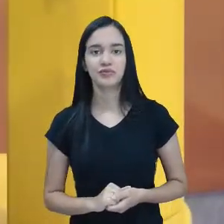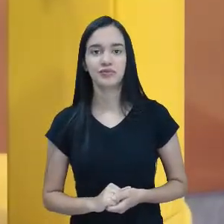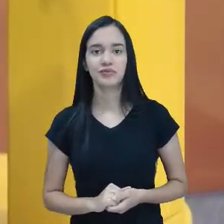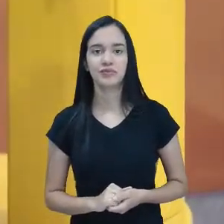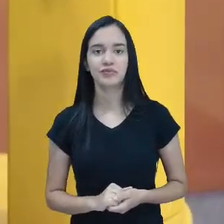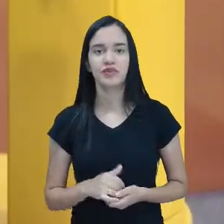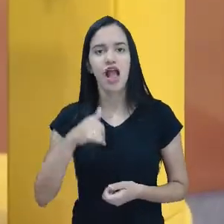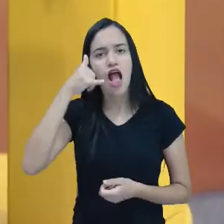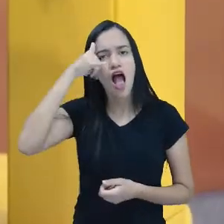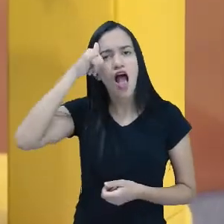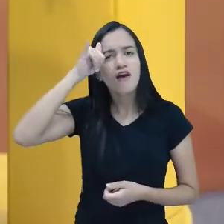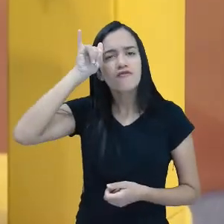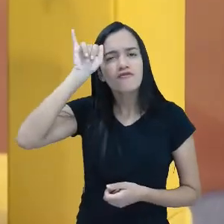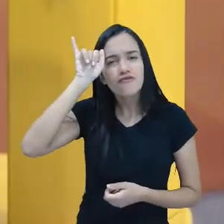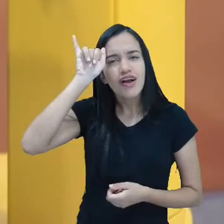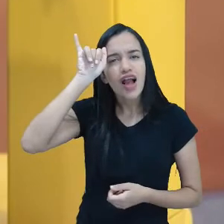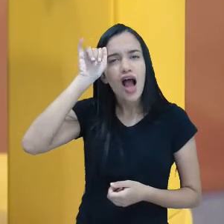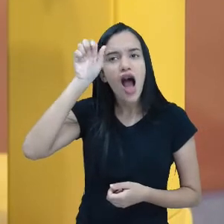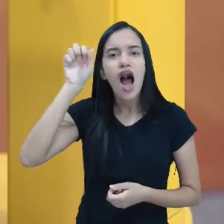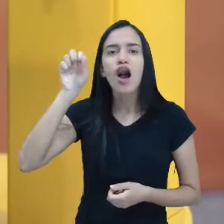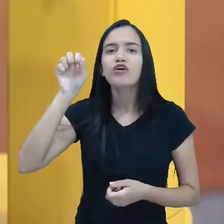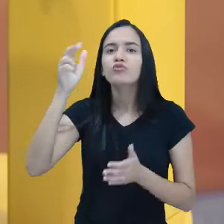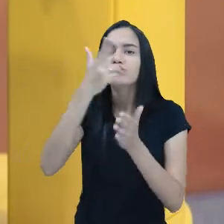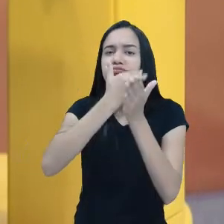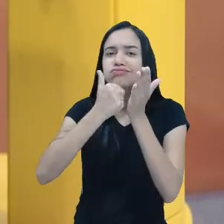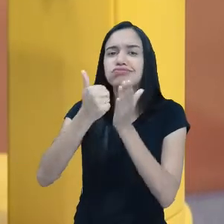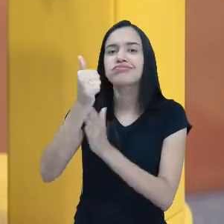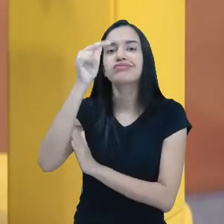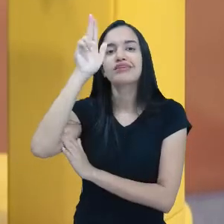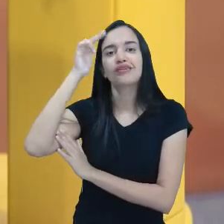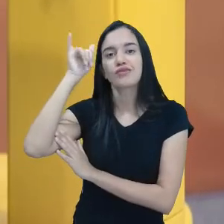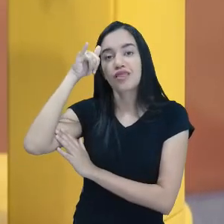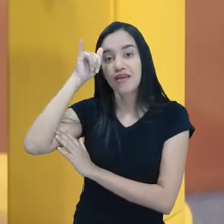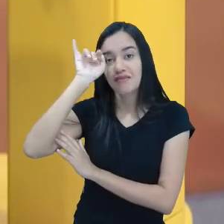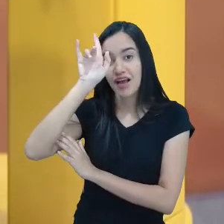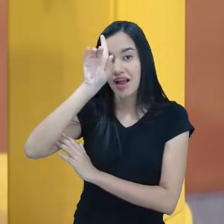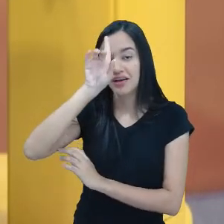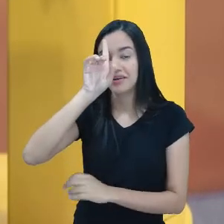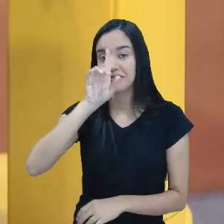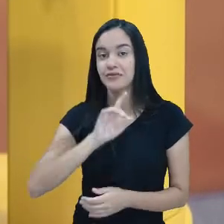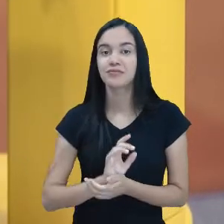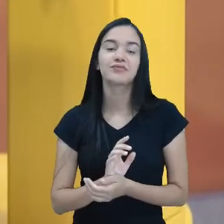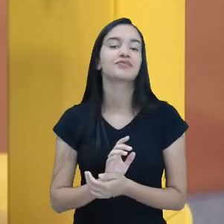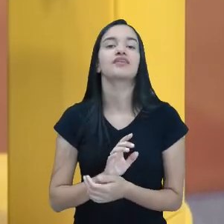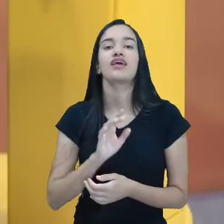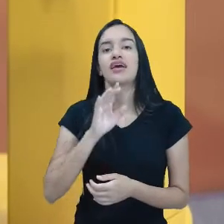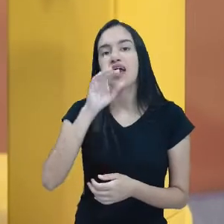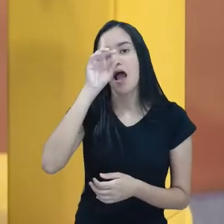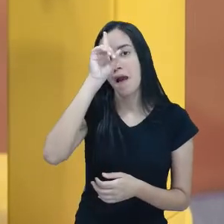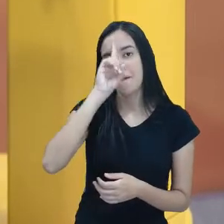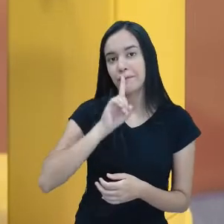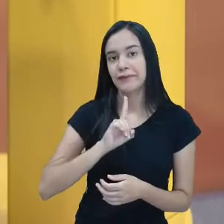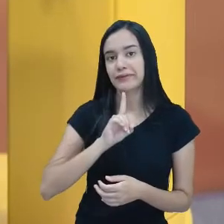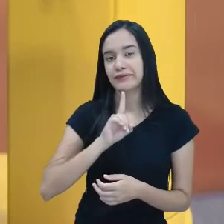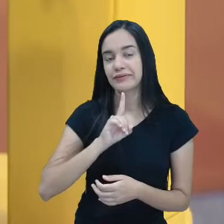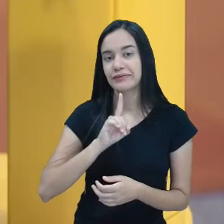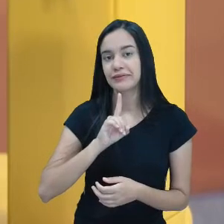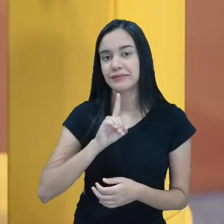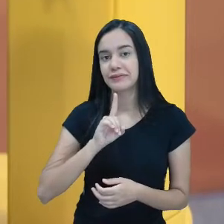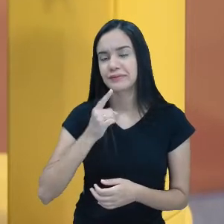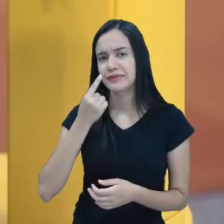Vaca. Ó, desenho da vaca. Ó, aí. Amarela. Babou na panela.